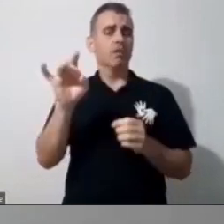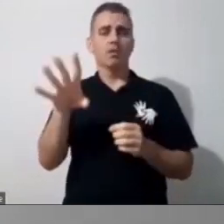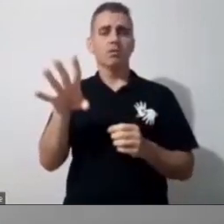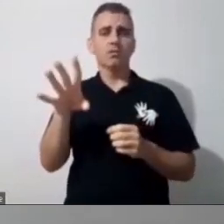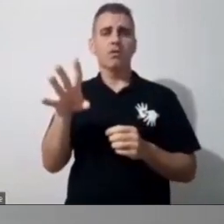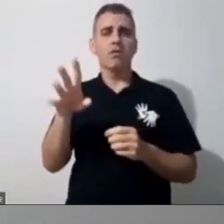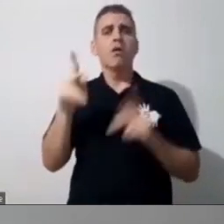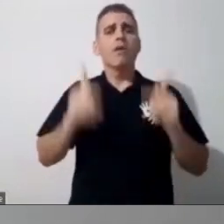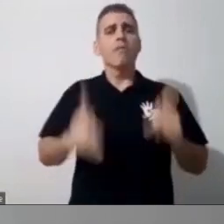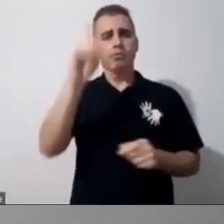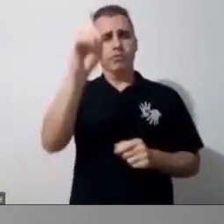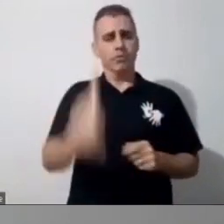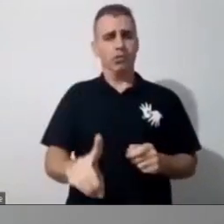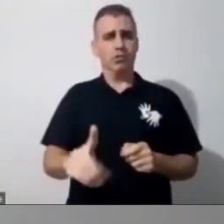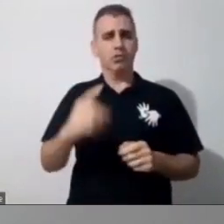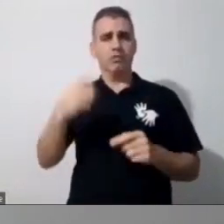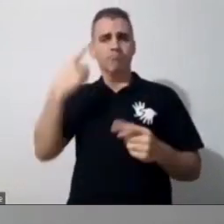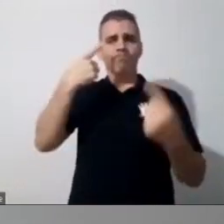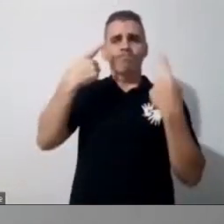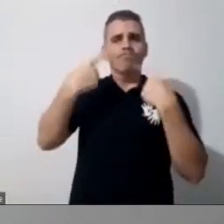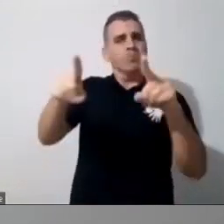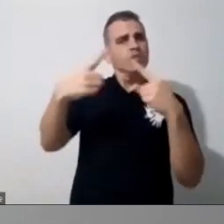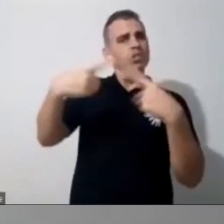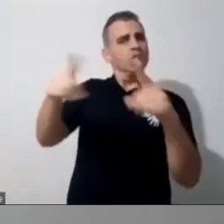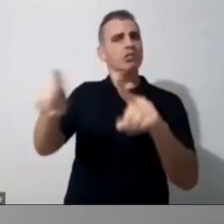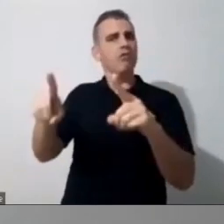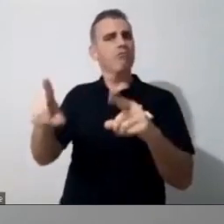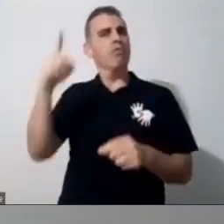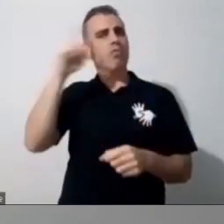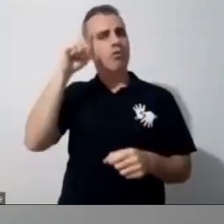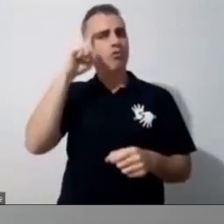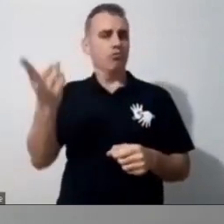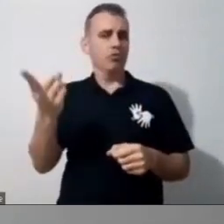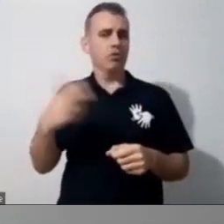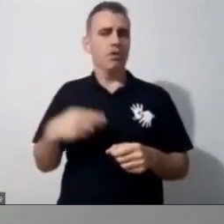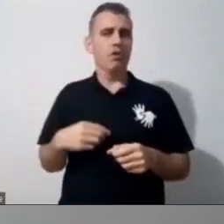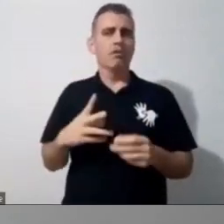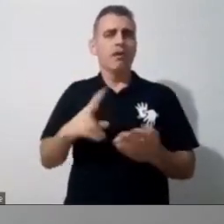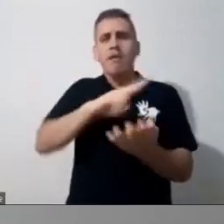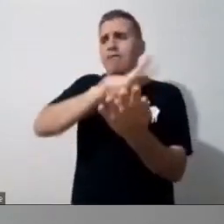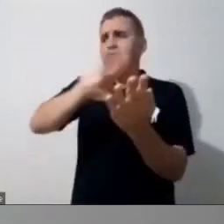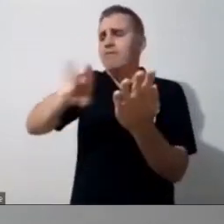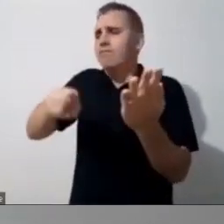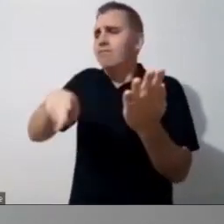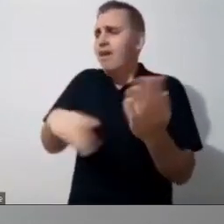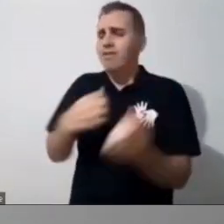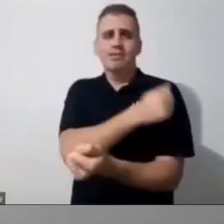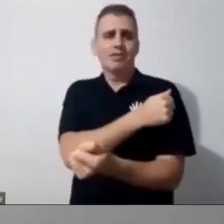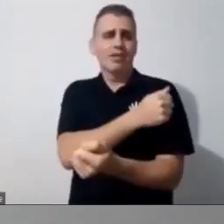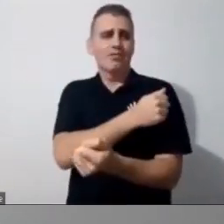que nos traz esse desafio. Hoje, atualmente, nós temos vários alunos com vários transtornos, né?